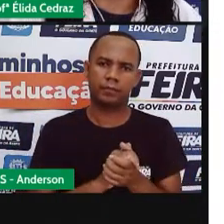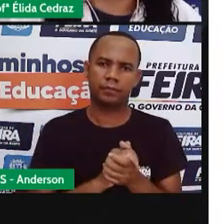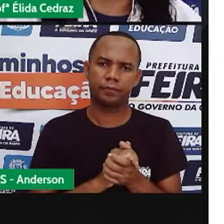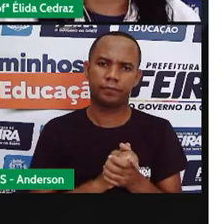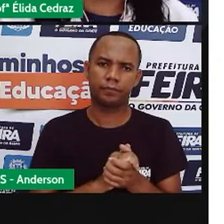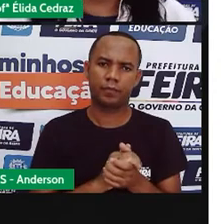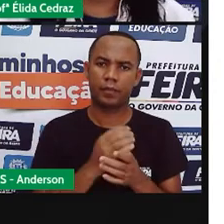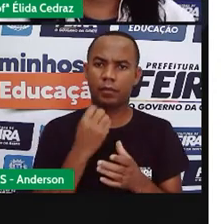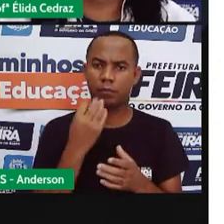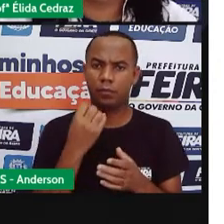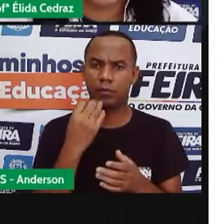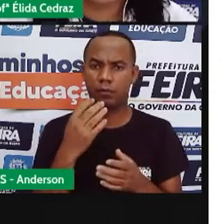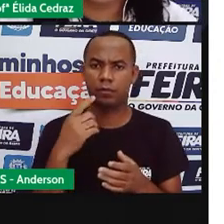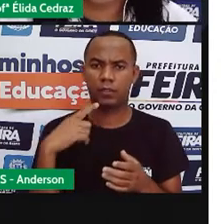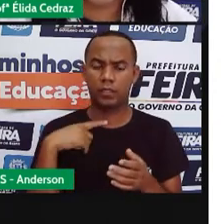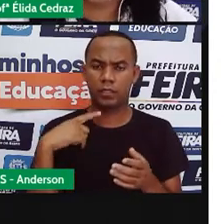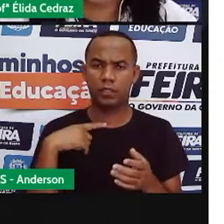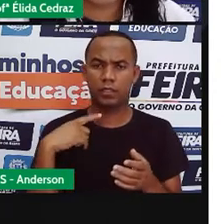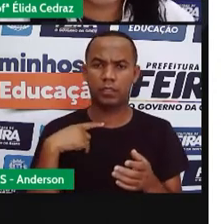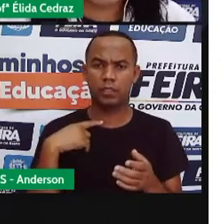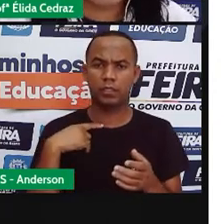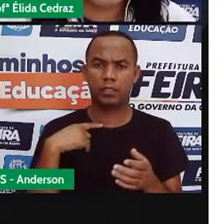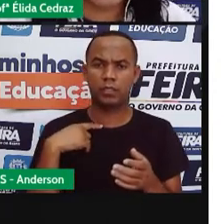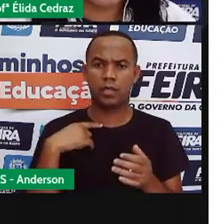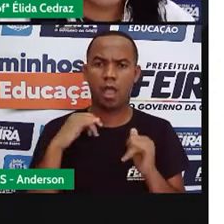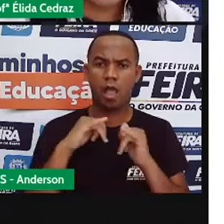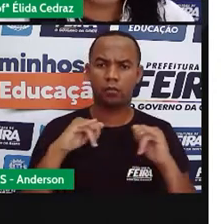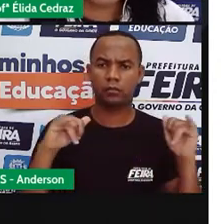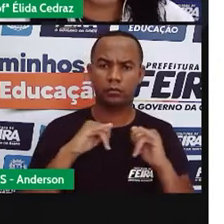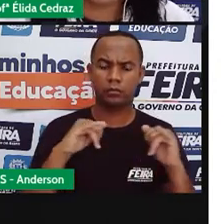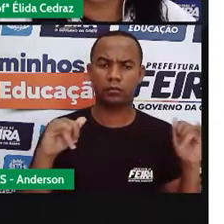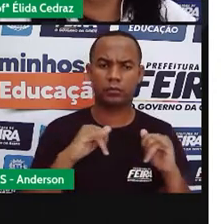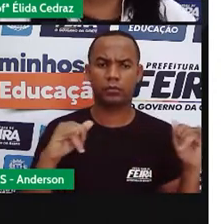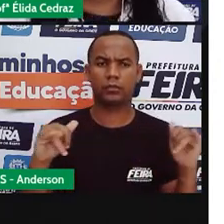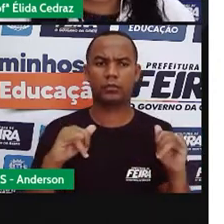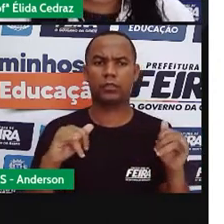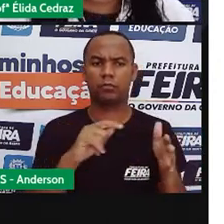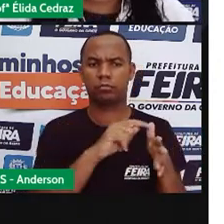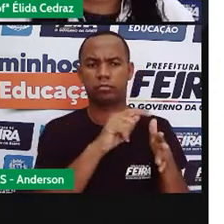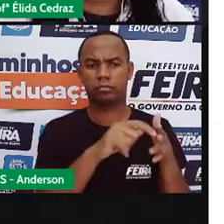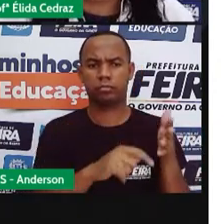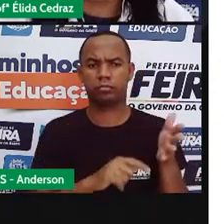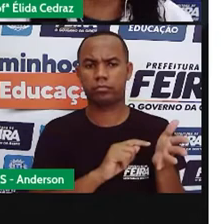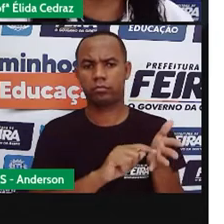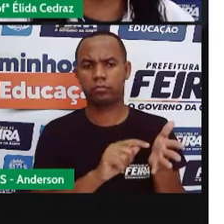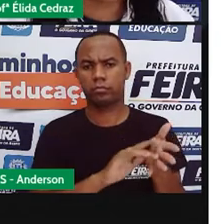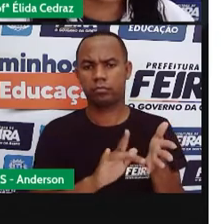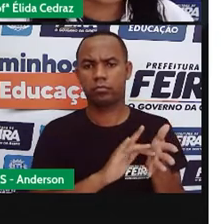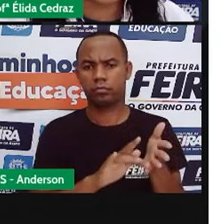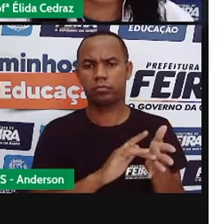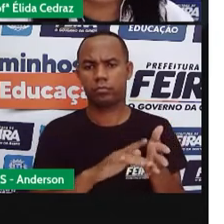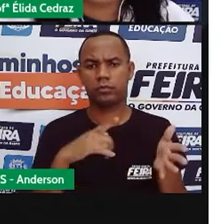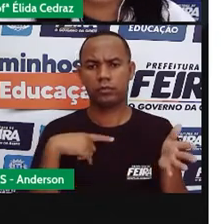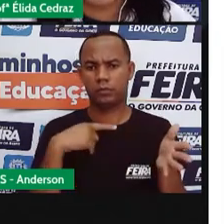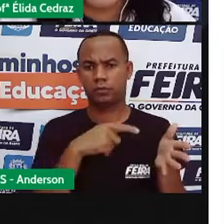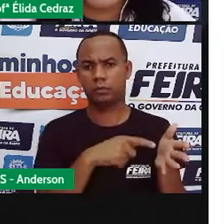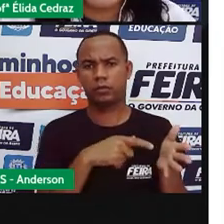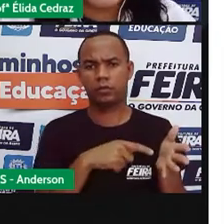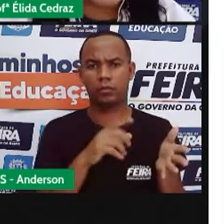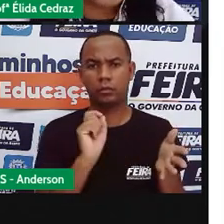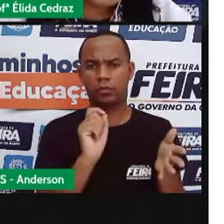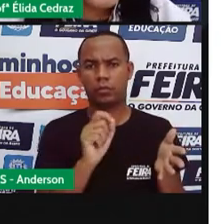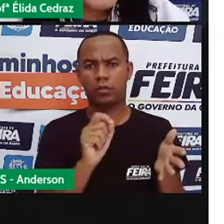Bom, nas notícias online nós temos o suporte. O suporte são os sites, os canais, os